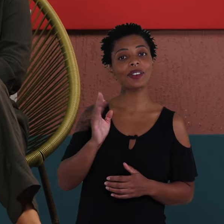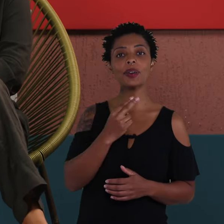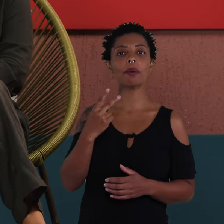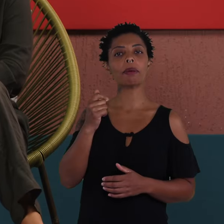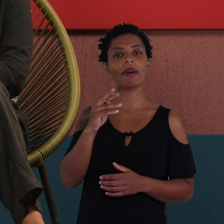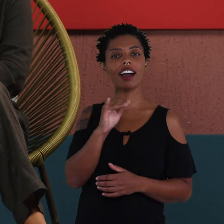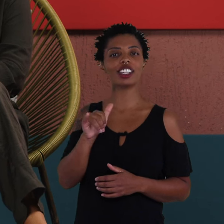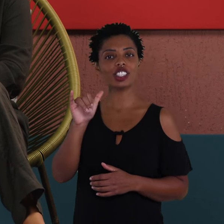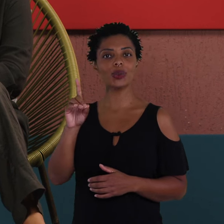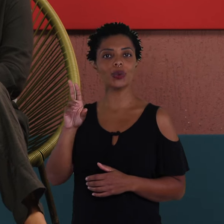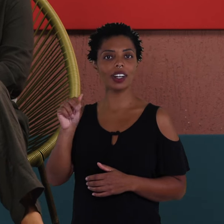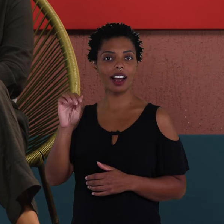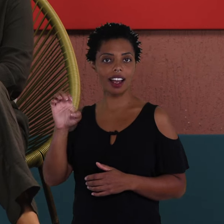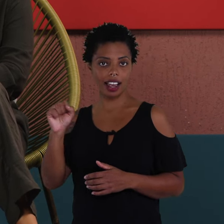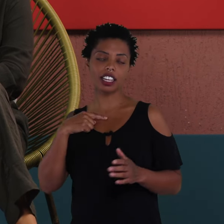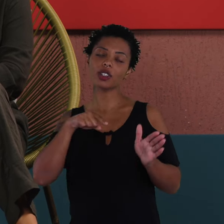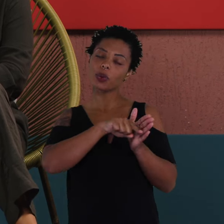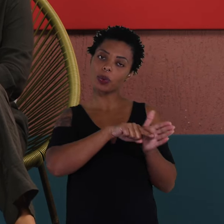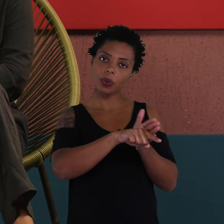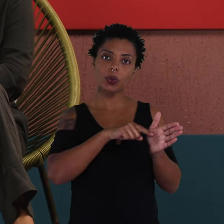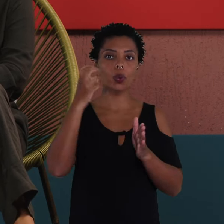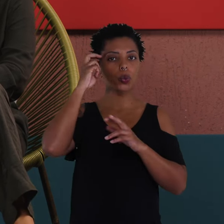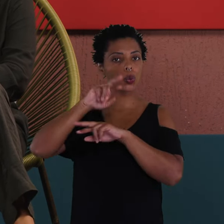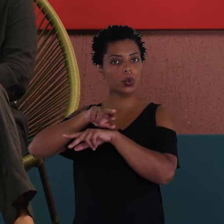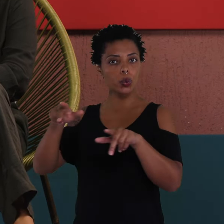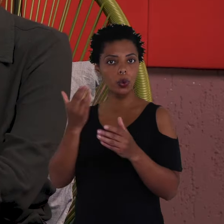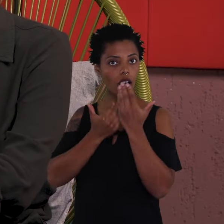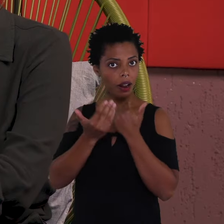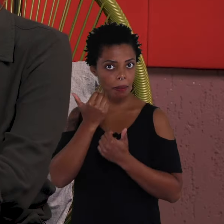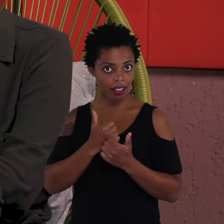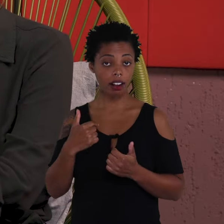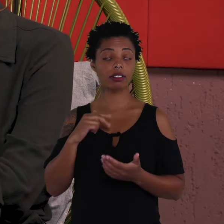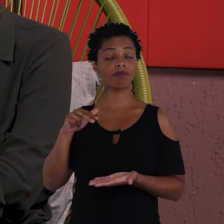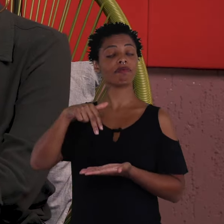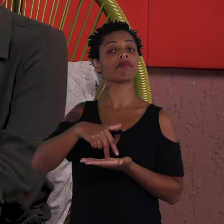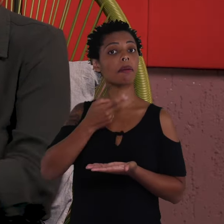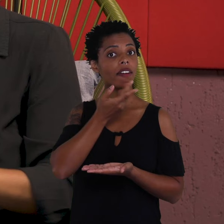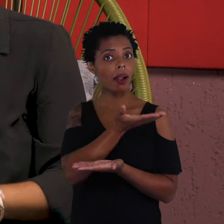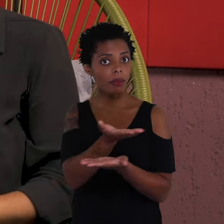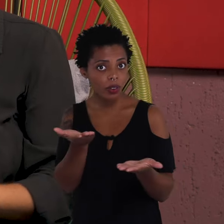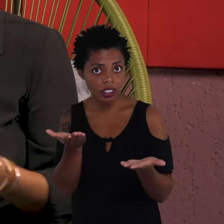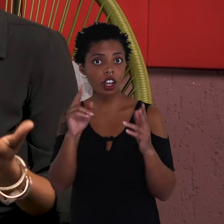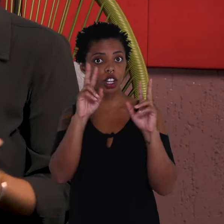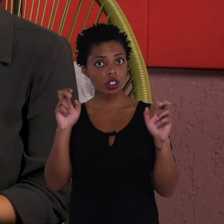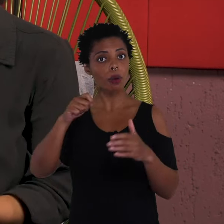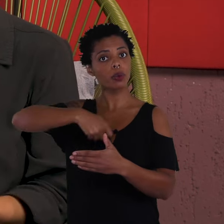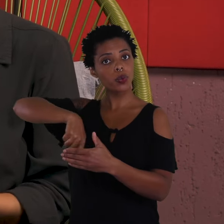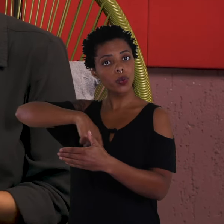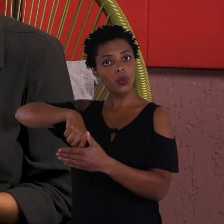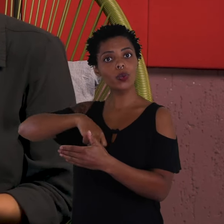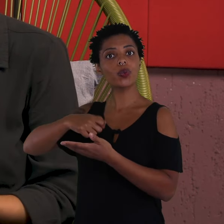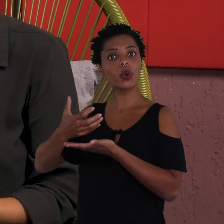Oi, sou a Pathy Duranes, sou pesquisadora de culturas alimentares e eu tô aqui para falar para você um pouquinho sobre